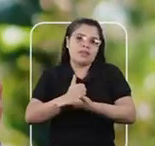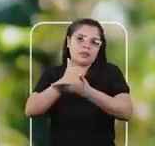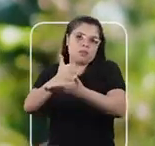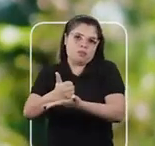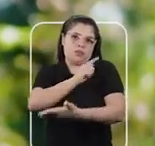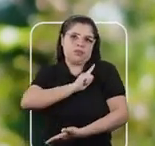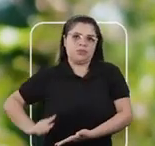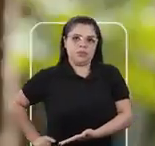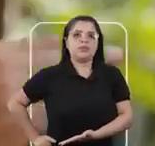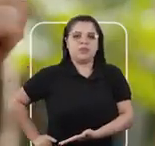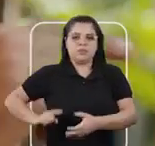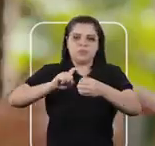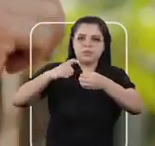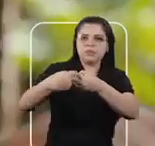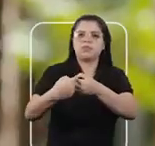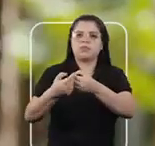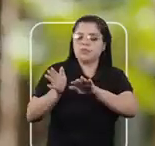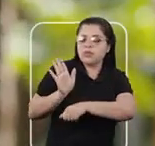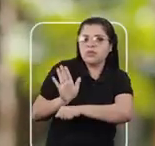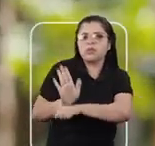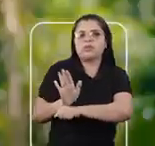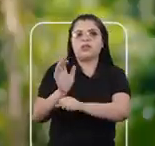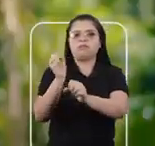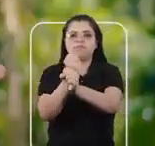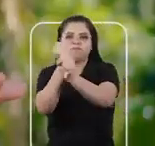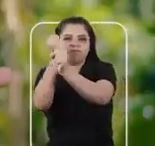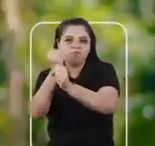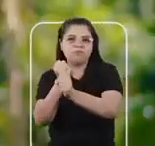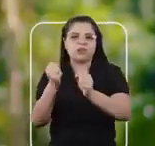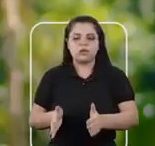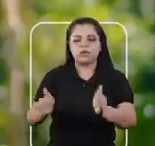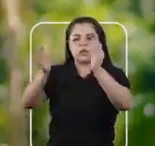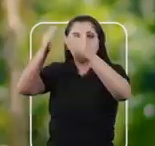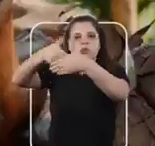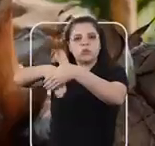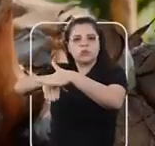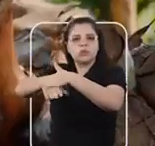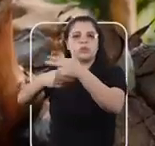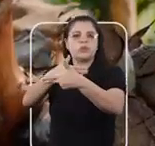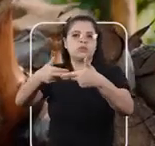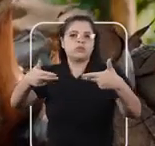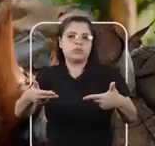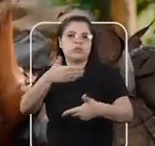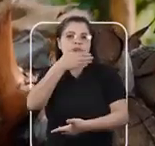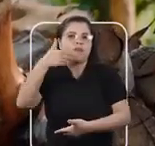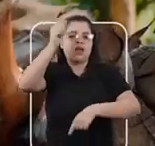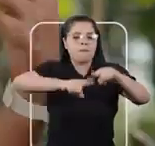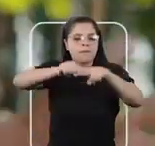do governo. Com o governo ser um parceiro, ajudando em trazer calcário, trazer adubos, simplificar